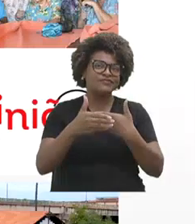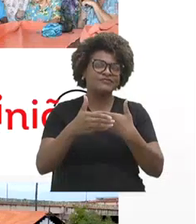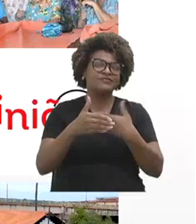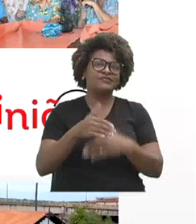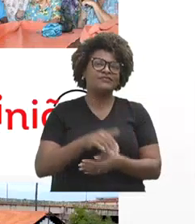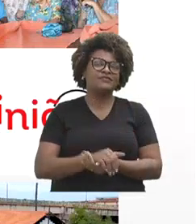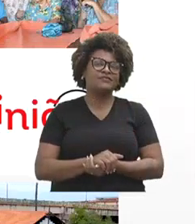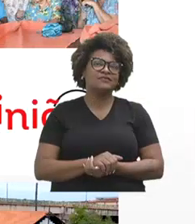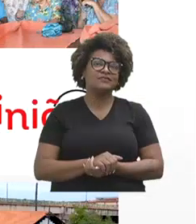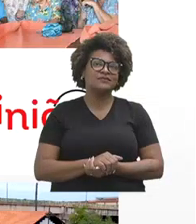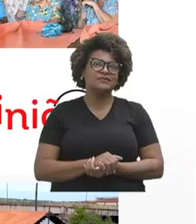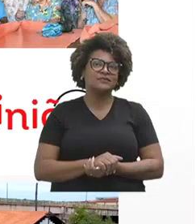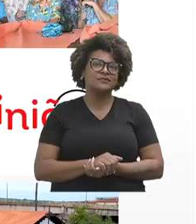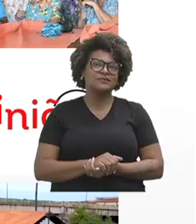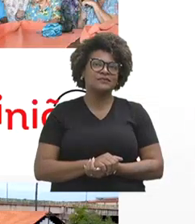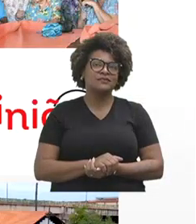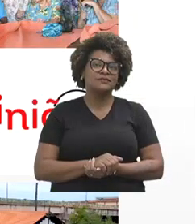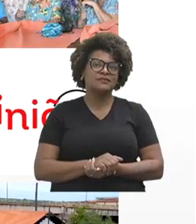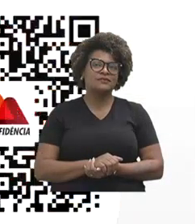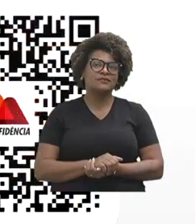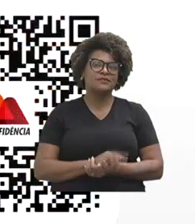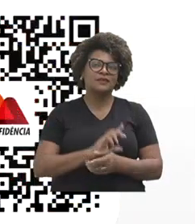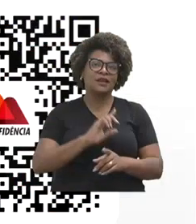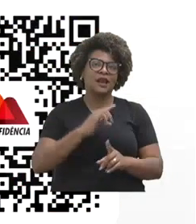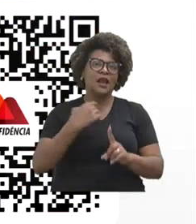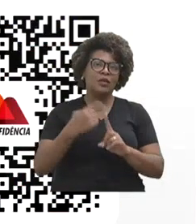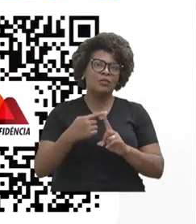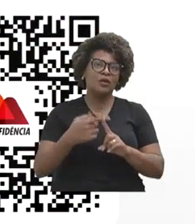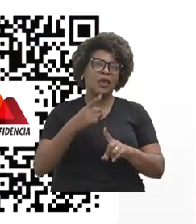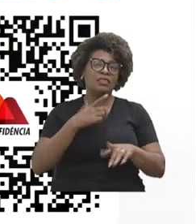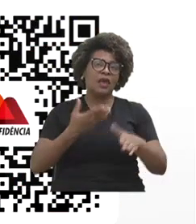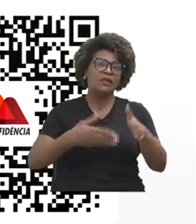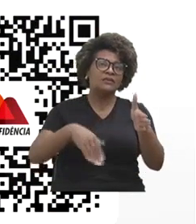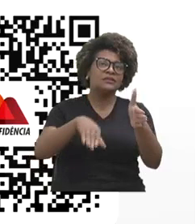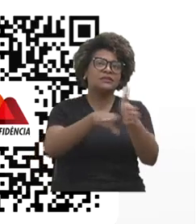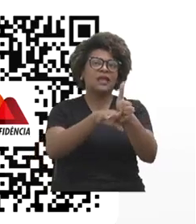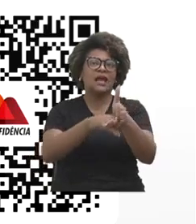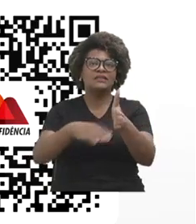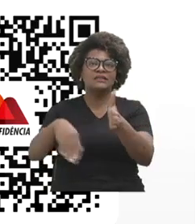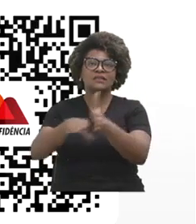que é nas estações de trem do Estado.